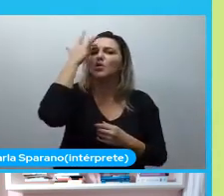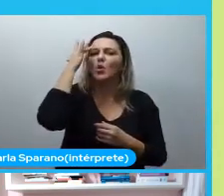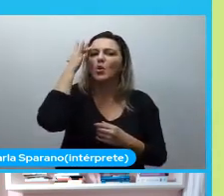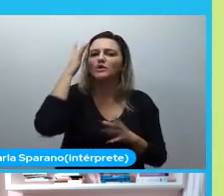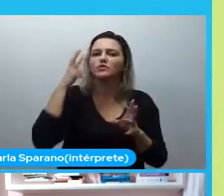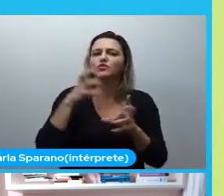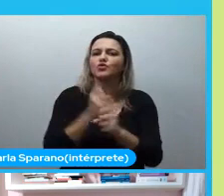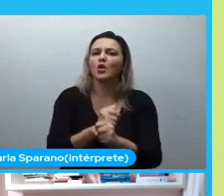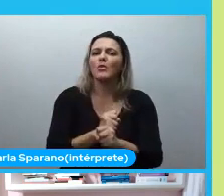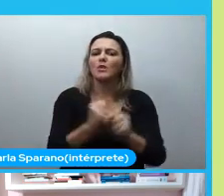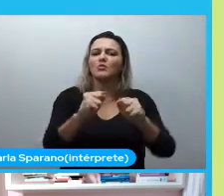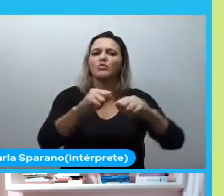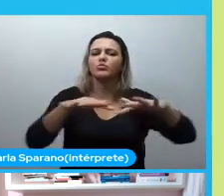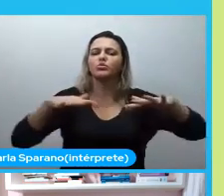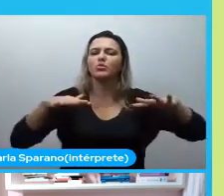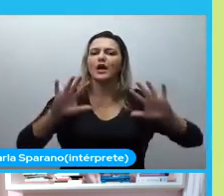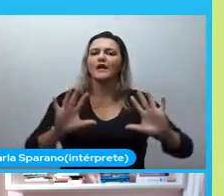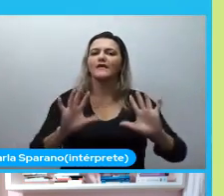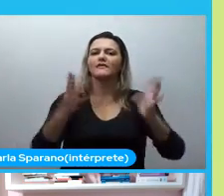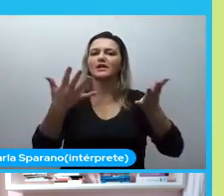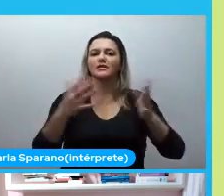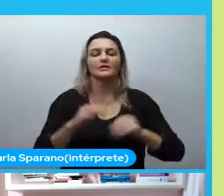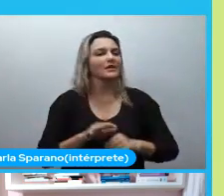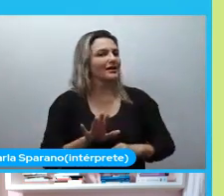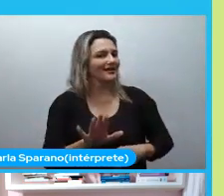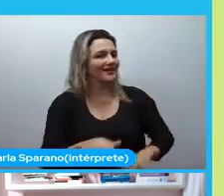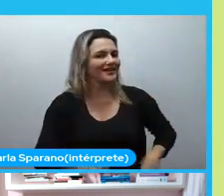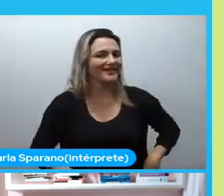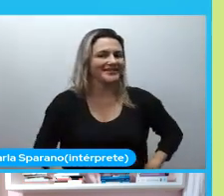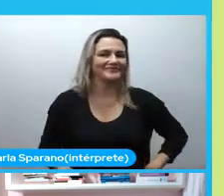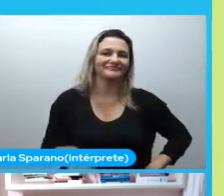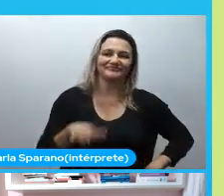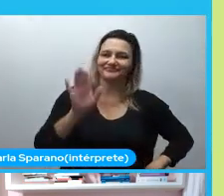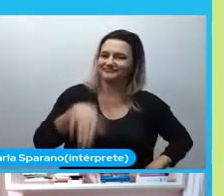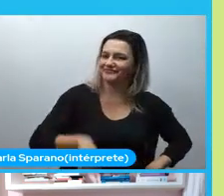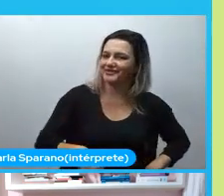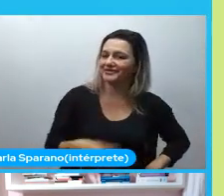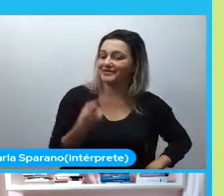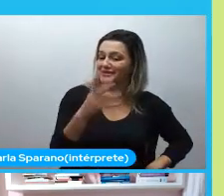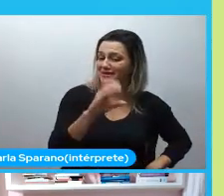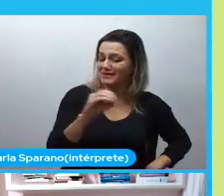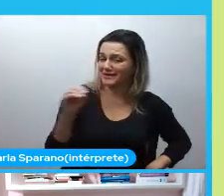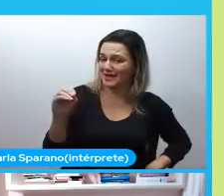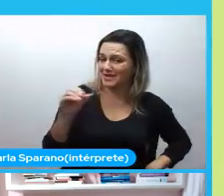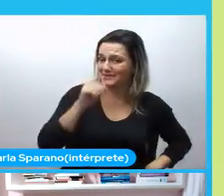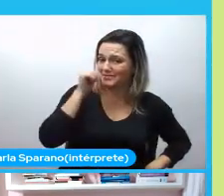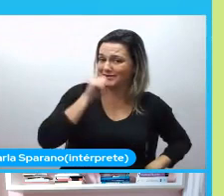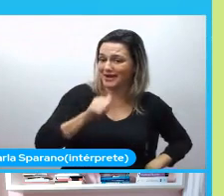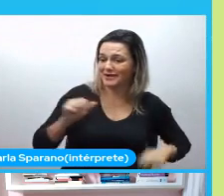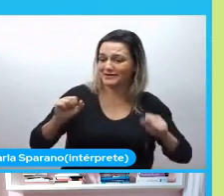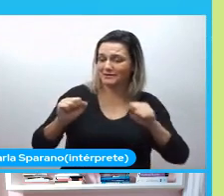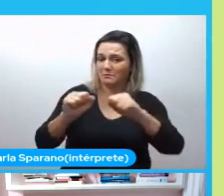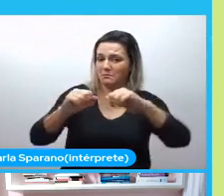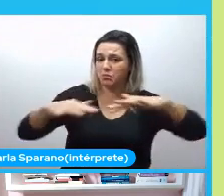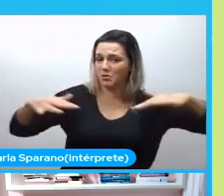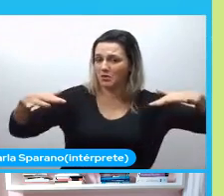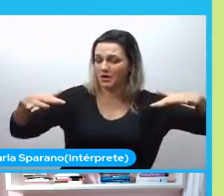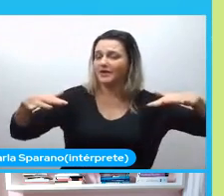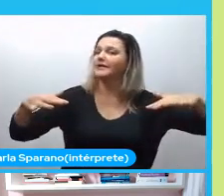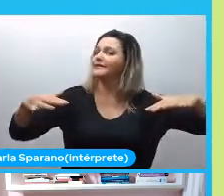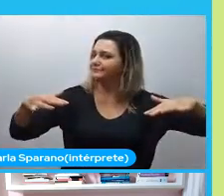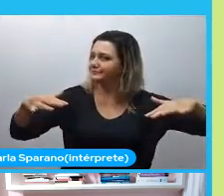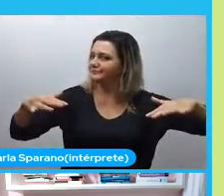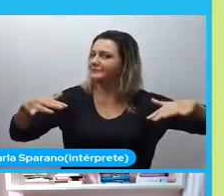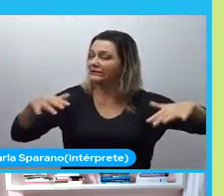conversando falou, ah, 100 mulheres vai ser muito difícil. Se chegarem 20 lá, vocês têm sorte. E eu acho que foi, tipo,